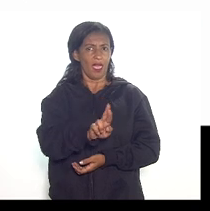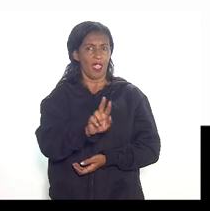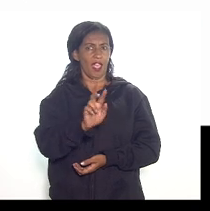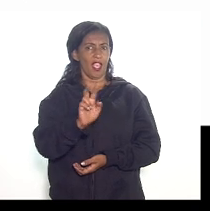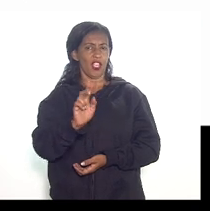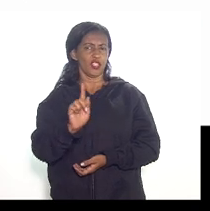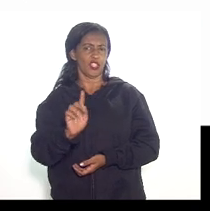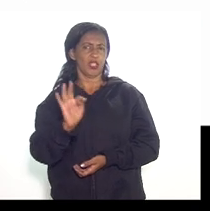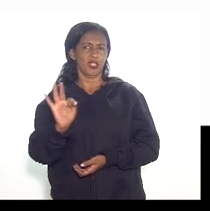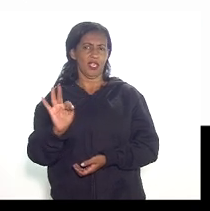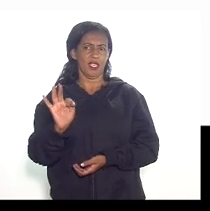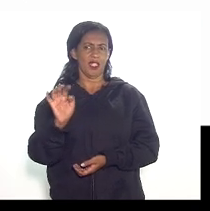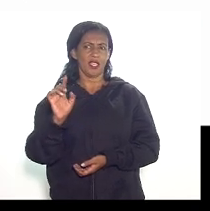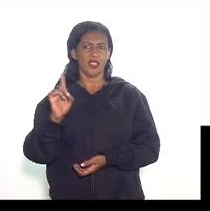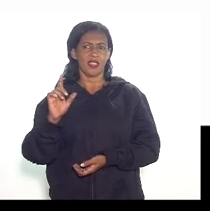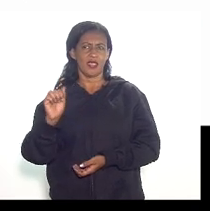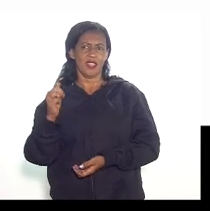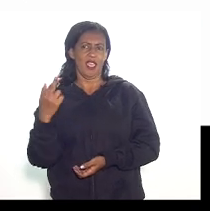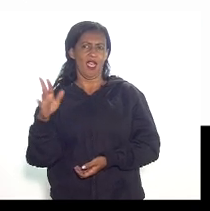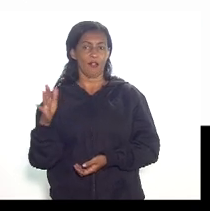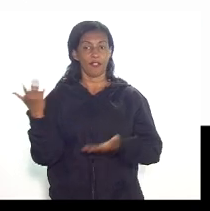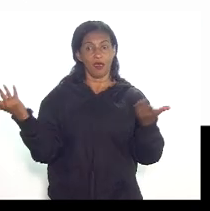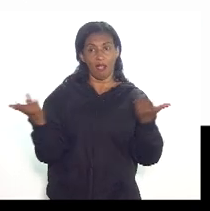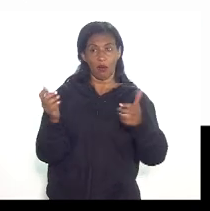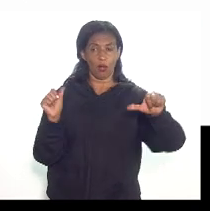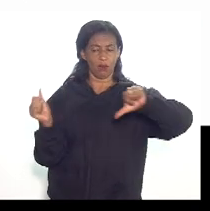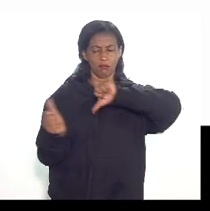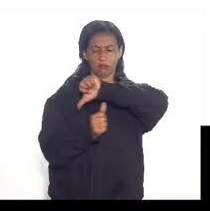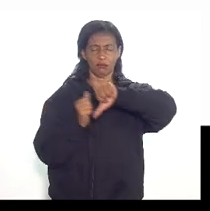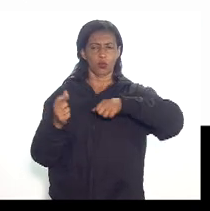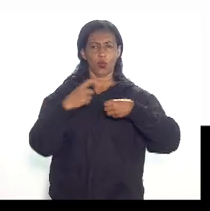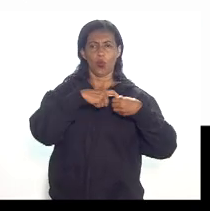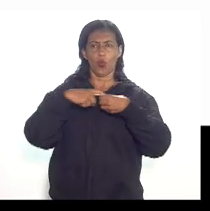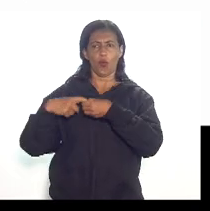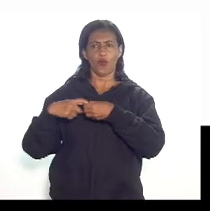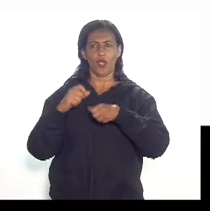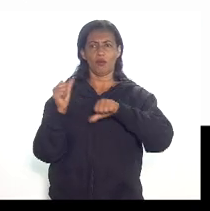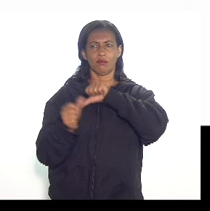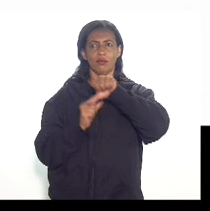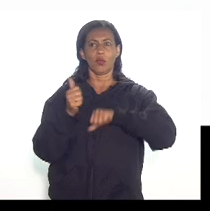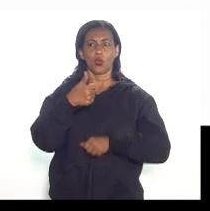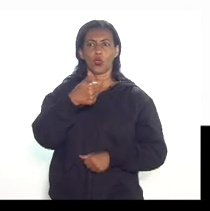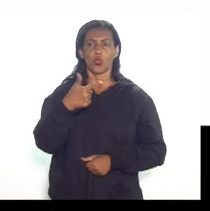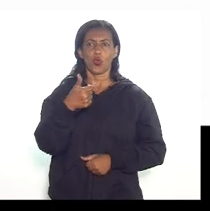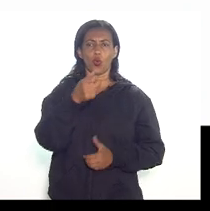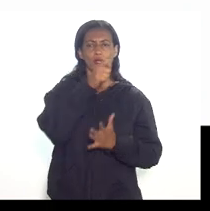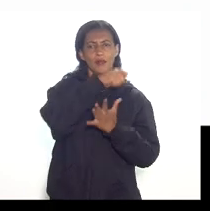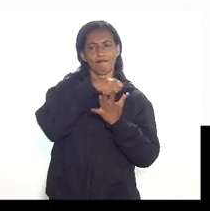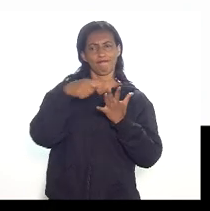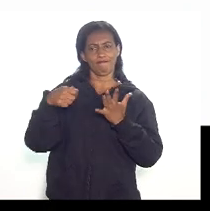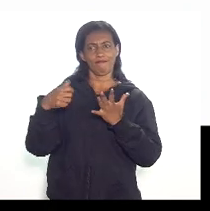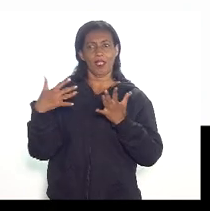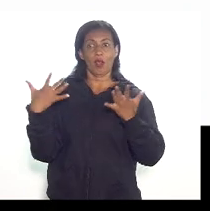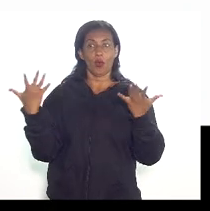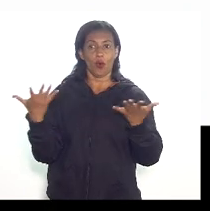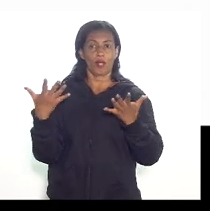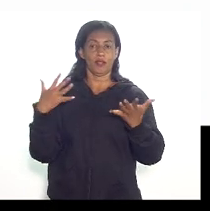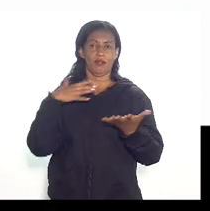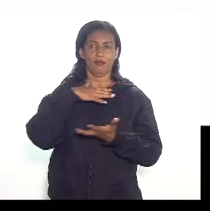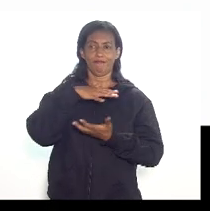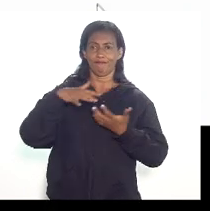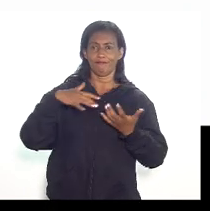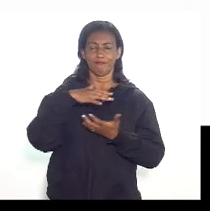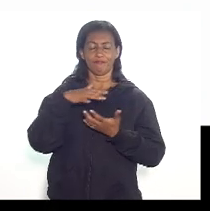buscou limitar o prazo de vigência do convênio em 12 meses e aí em seguida houve uma manifestação dos